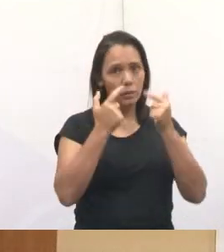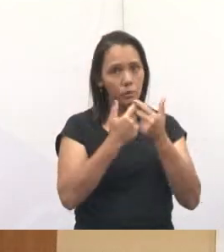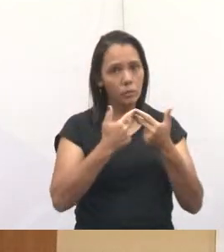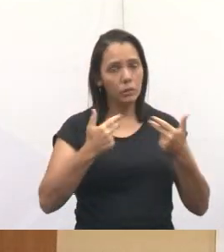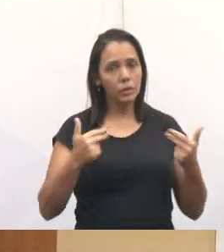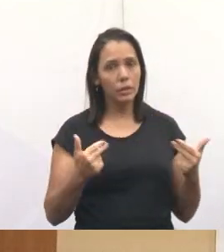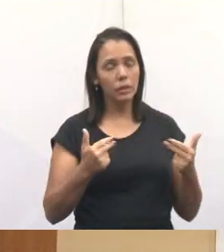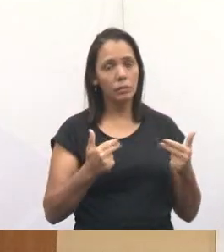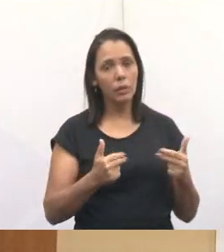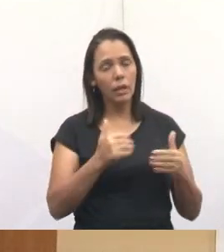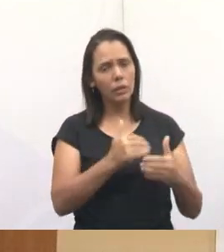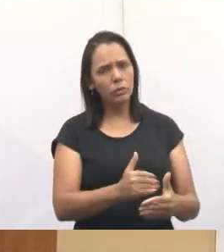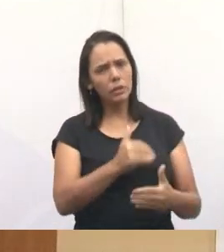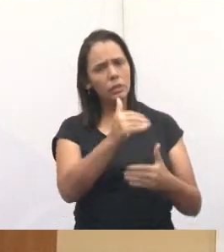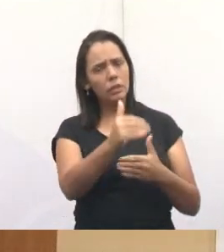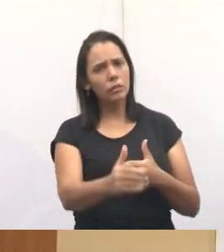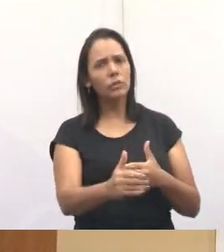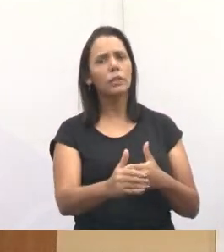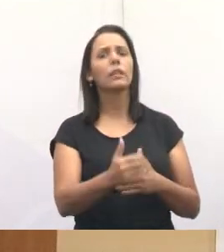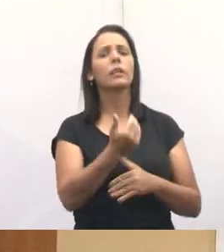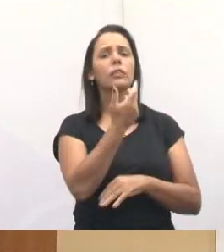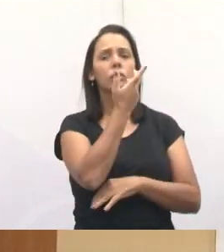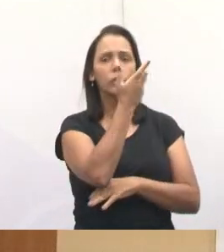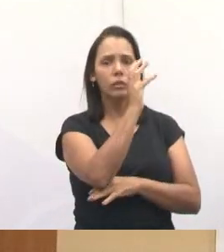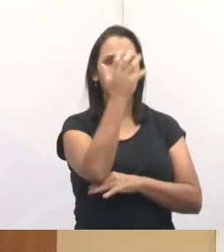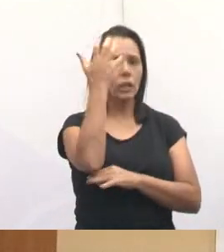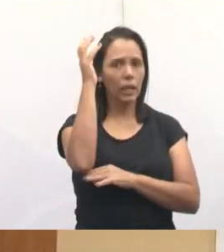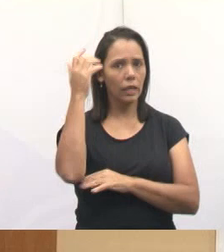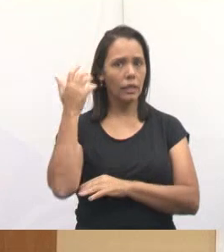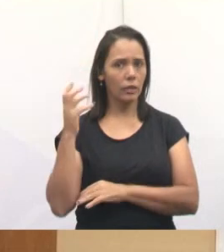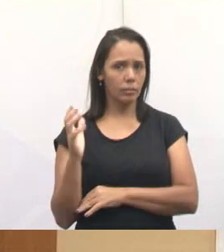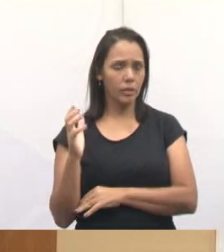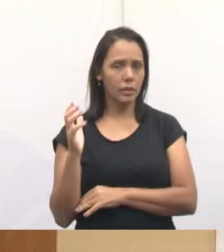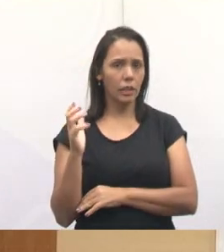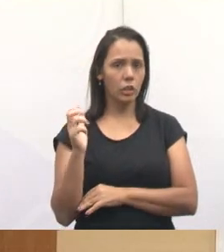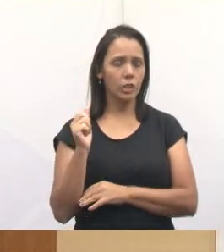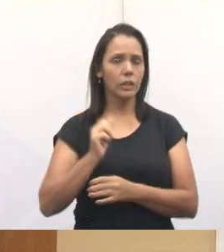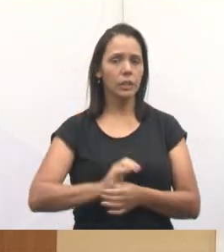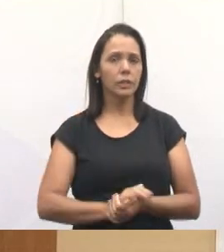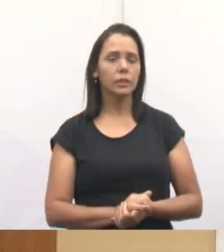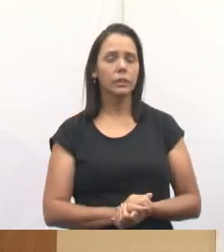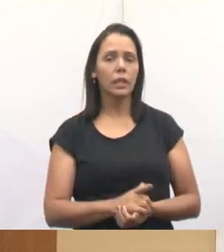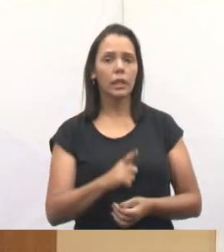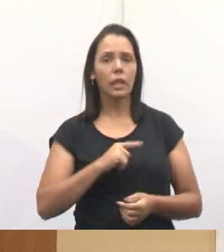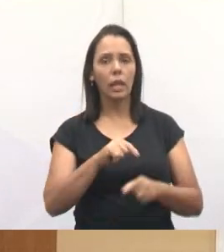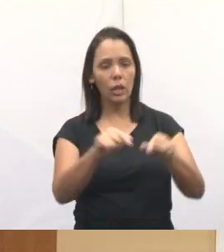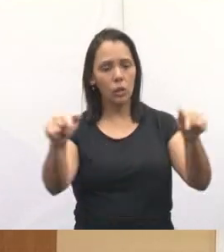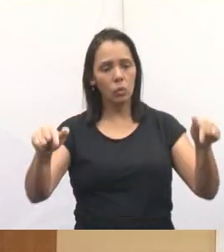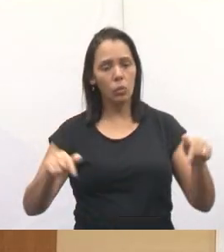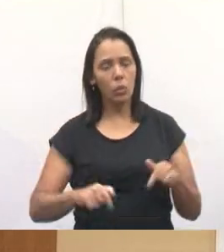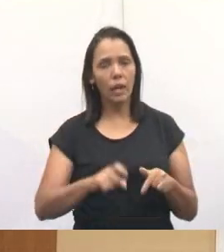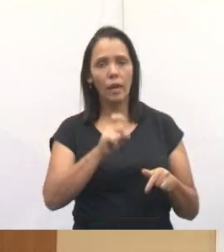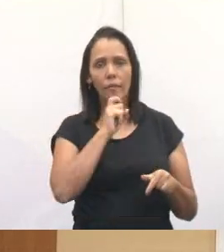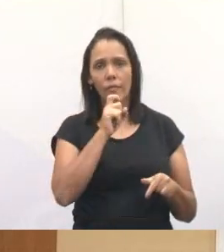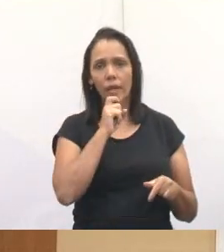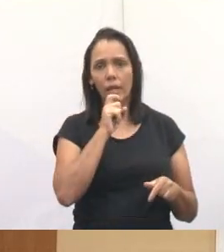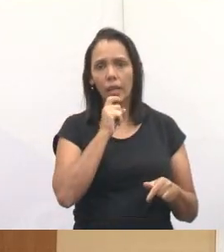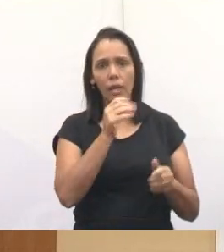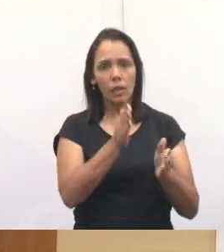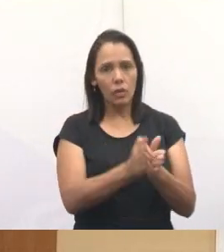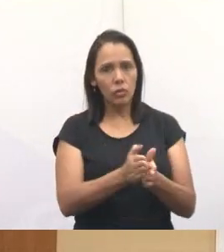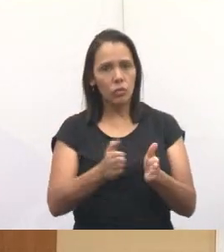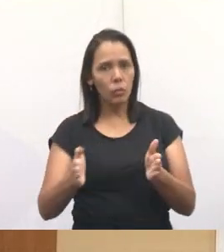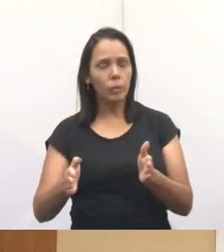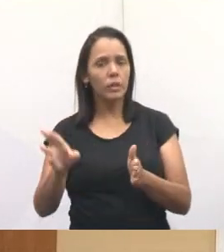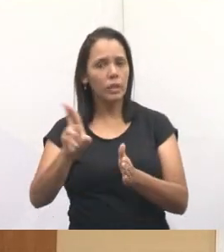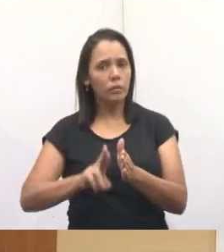Agility, ali em frente, de fronte ou em frente, ao parque da cidade. Tem uma área verde ali, vai se utilizar um pedaço daquela